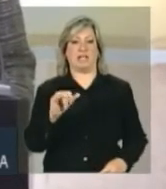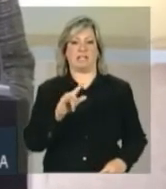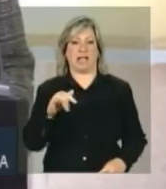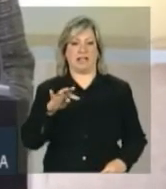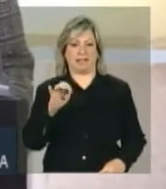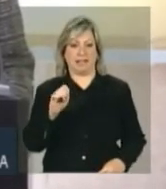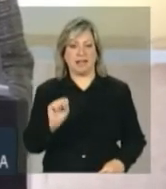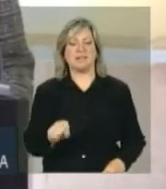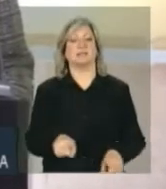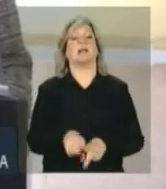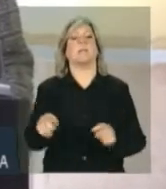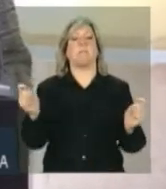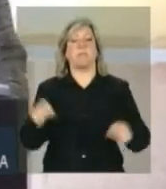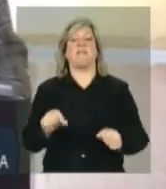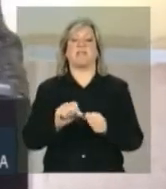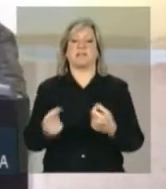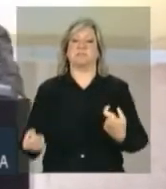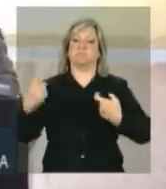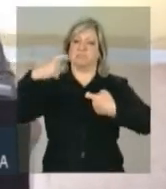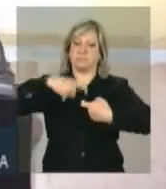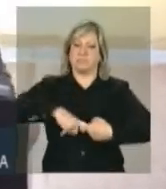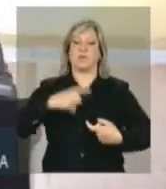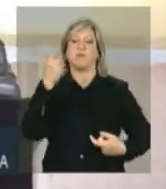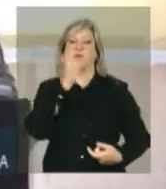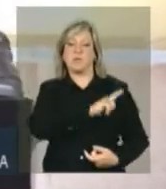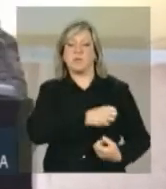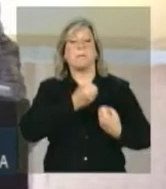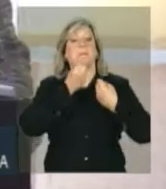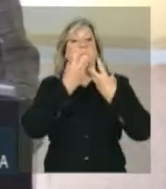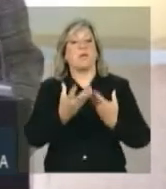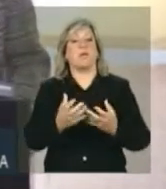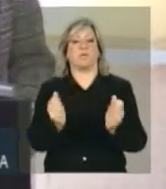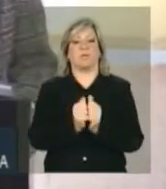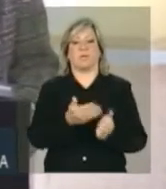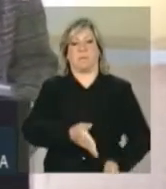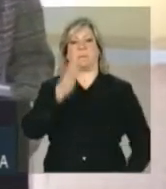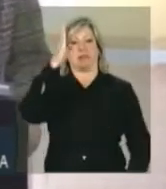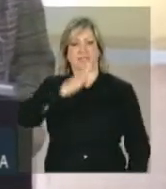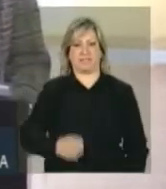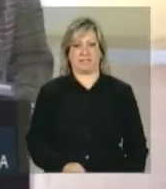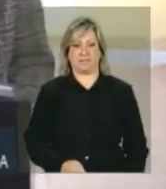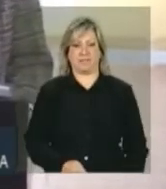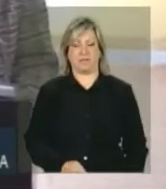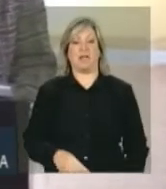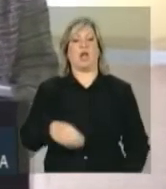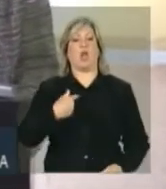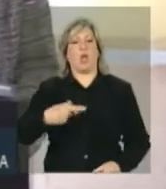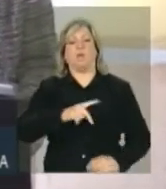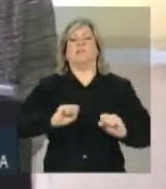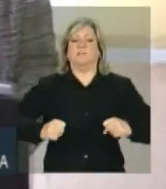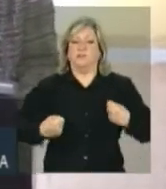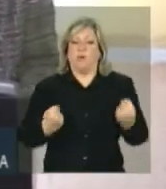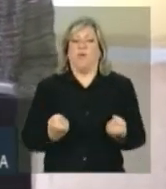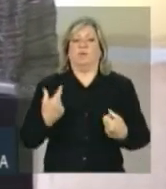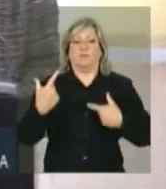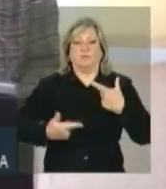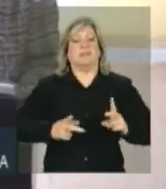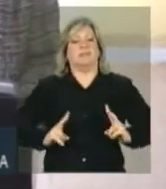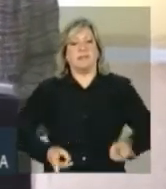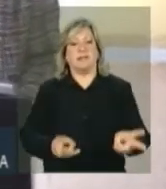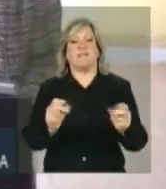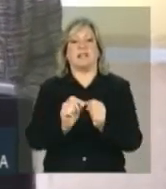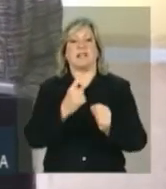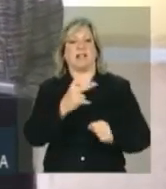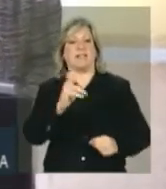de tornar-se parceiro privilegiado do Brasil, em nossos esforços de elevar cada vez mais